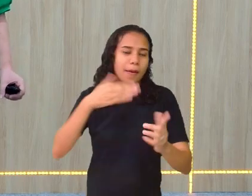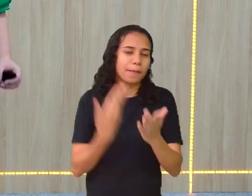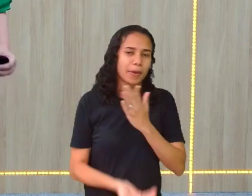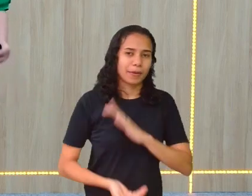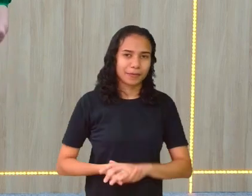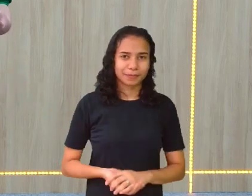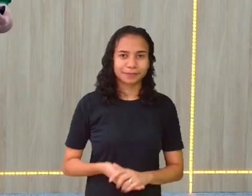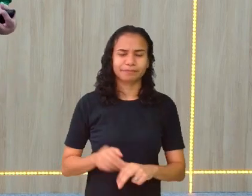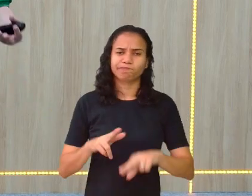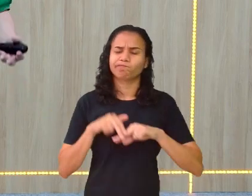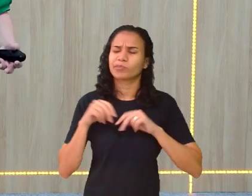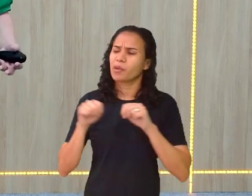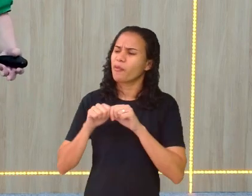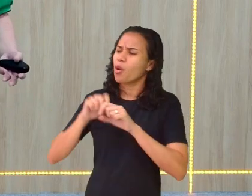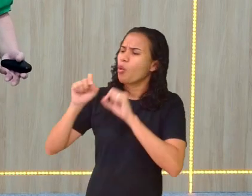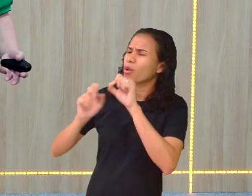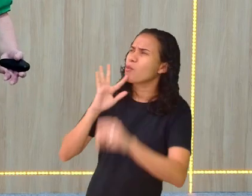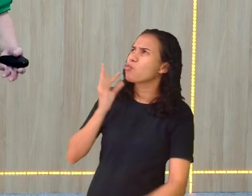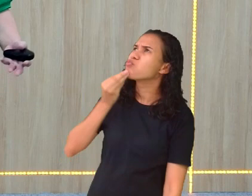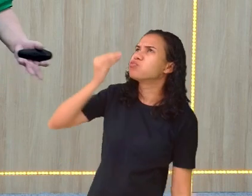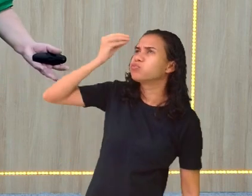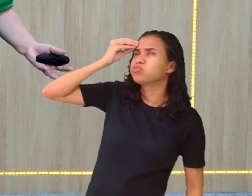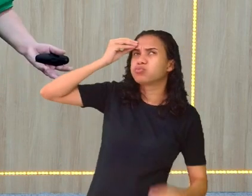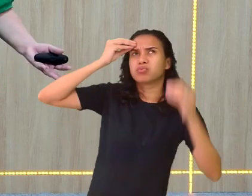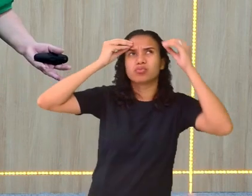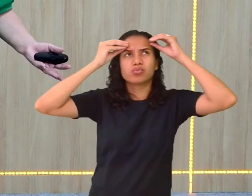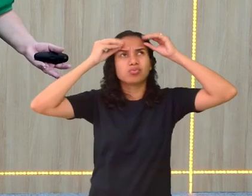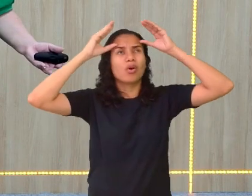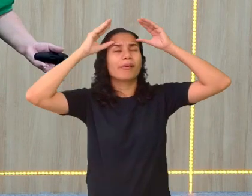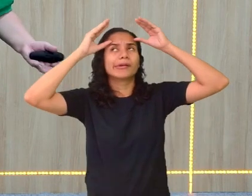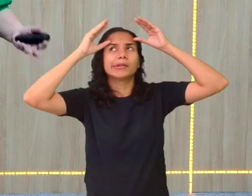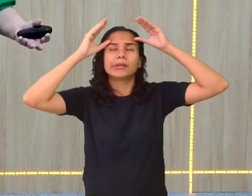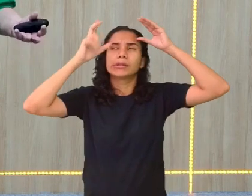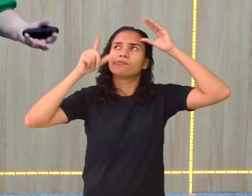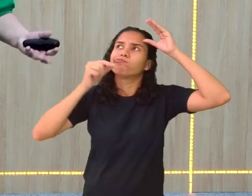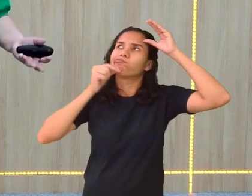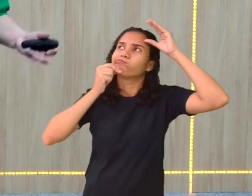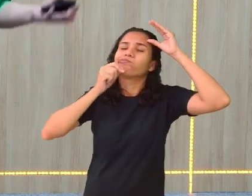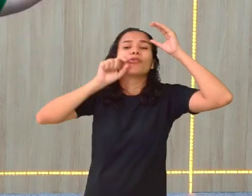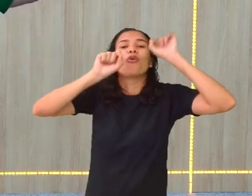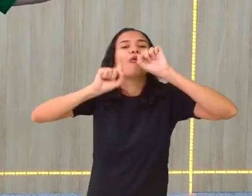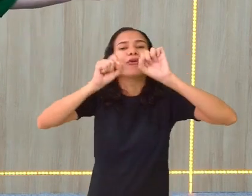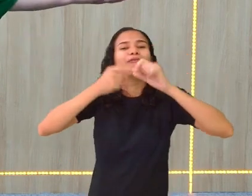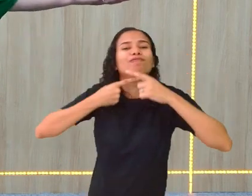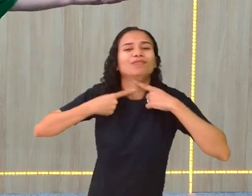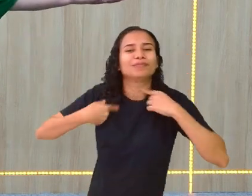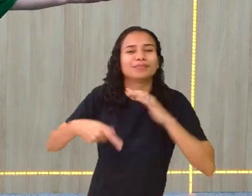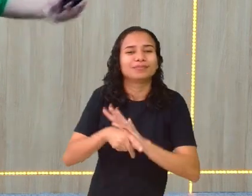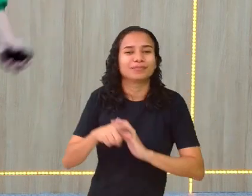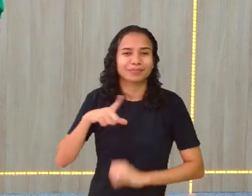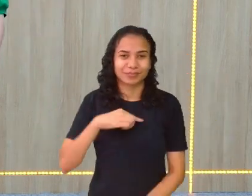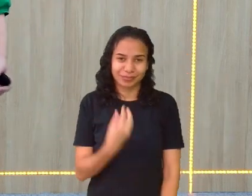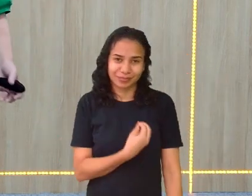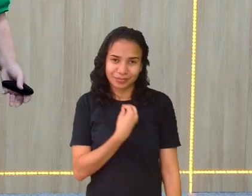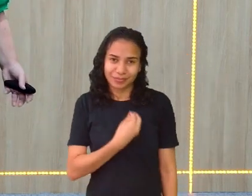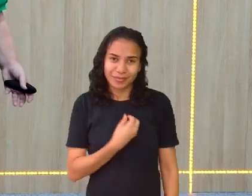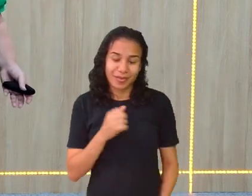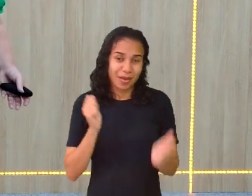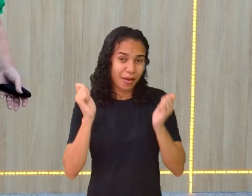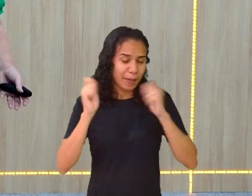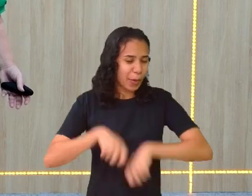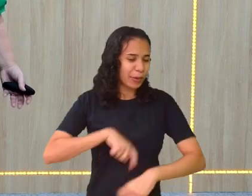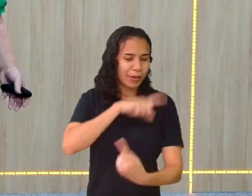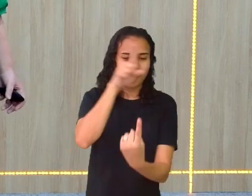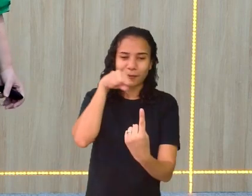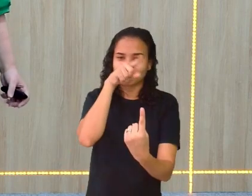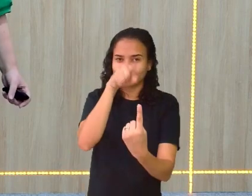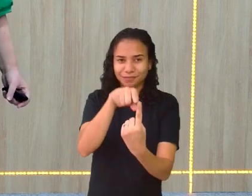então, o você vai fazer com o conhecimento? Ora, o que você quiser, como o professor Ricardinho disse, vocês têm